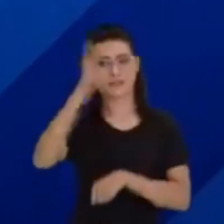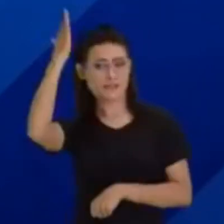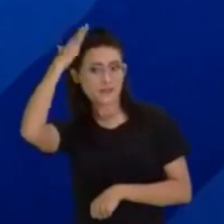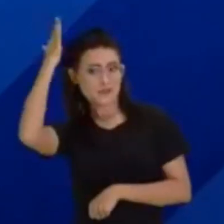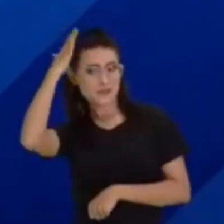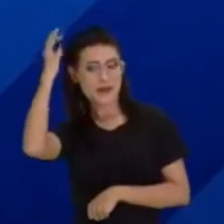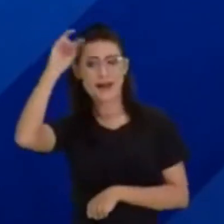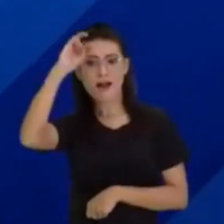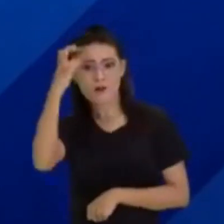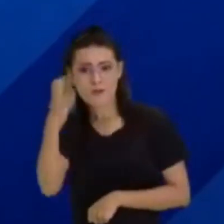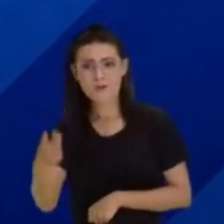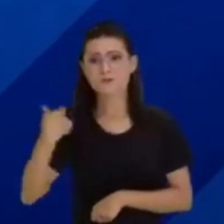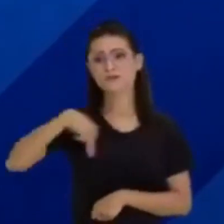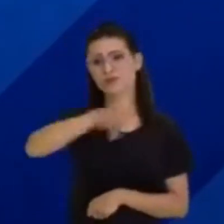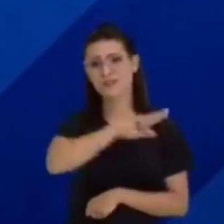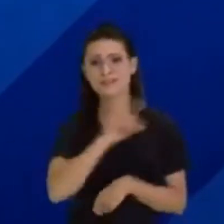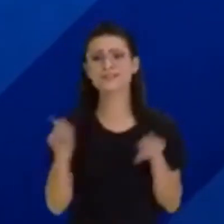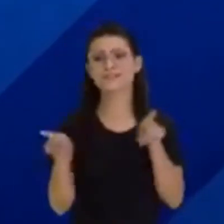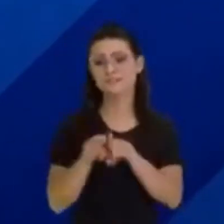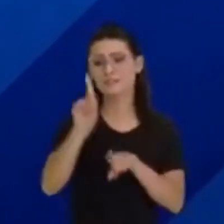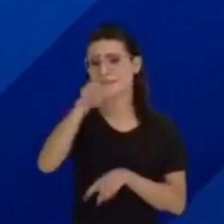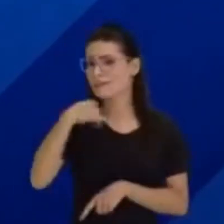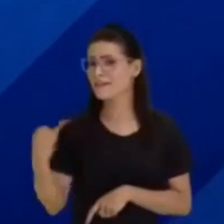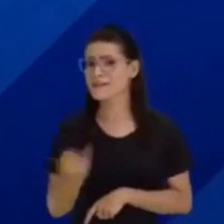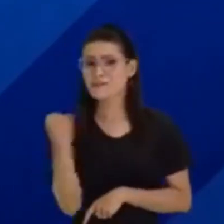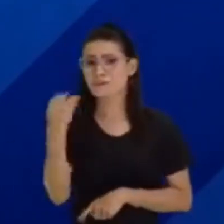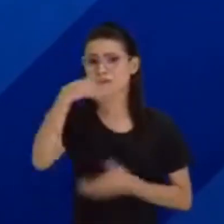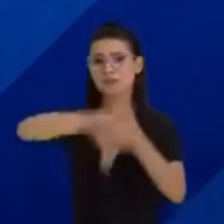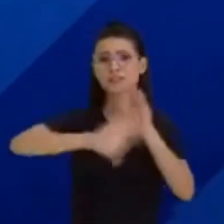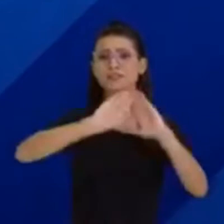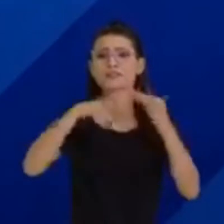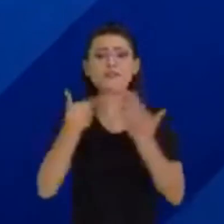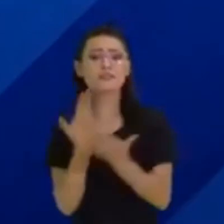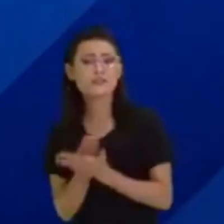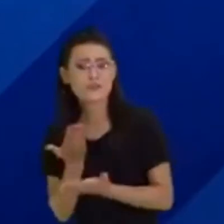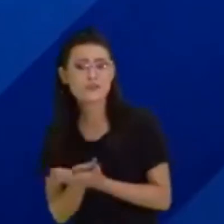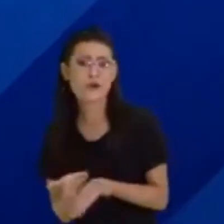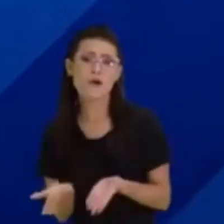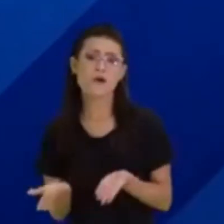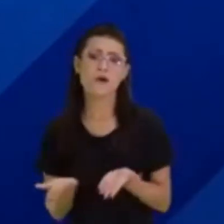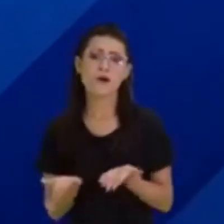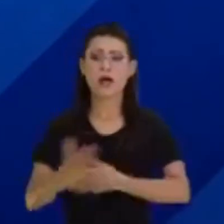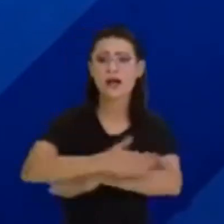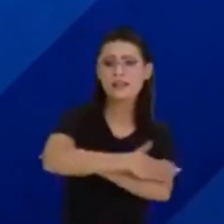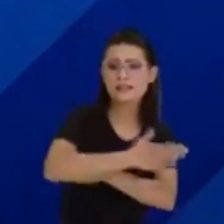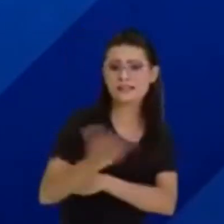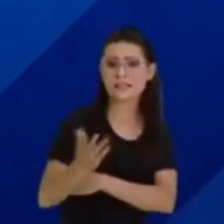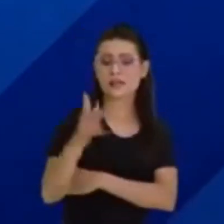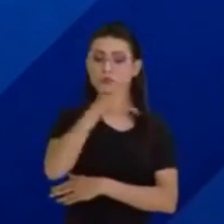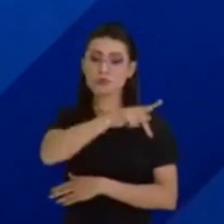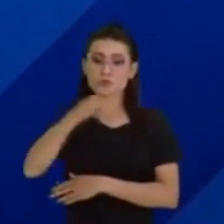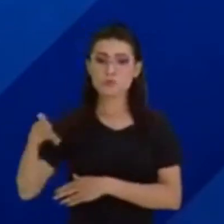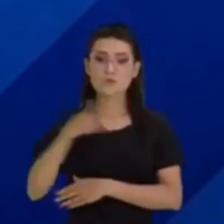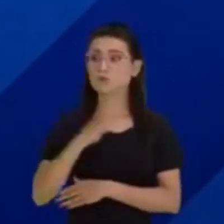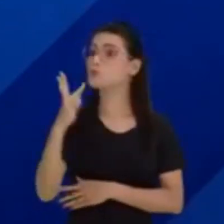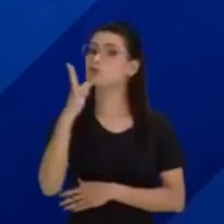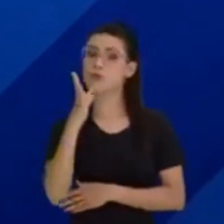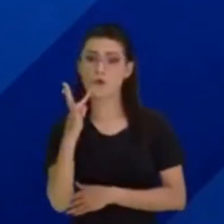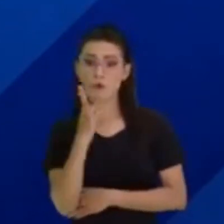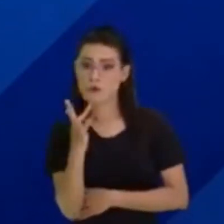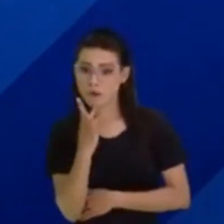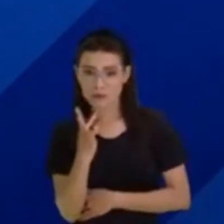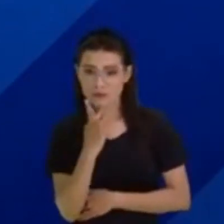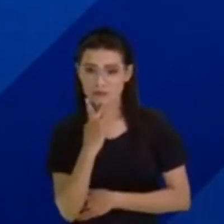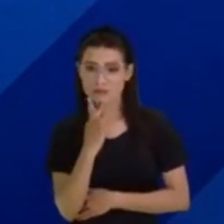E é tão importante nas escolas, na sala de aula, os professores e os alunos conhecerem